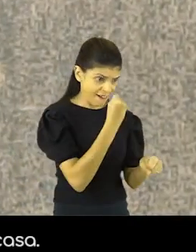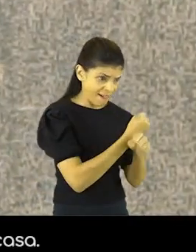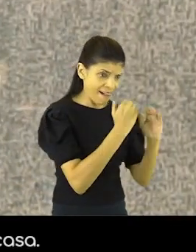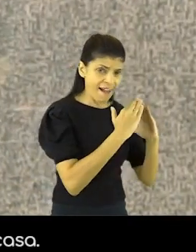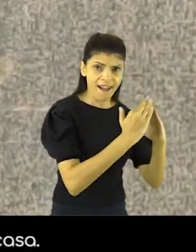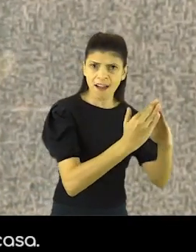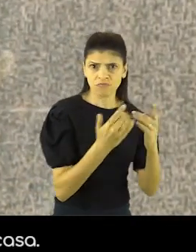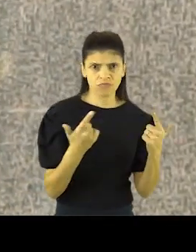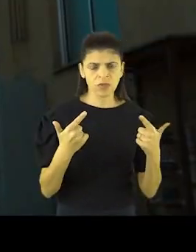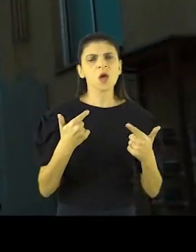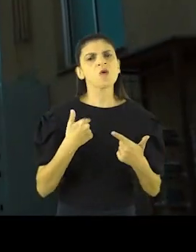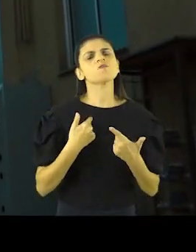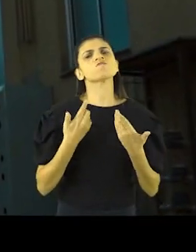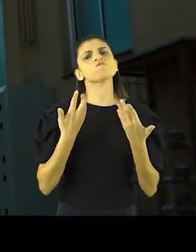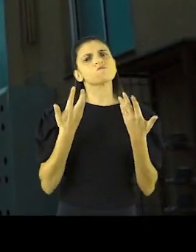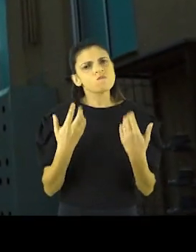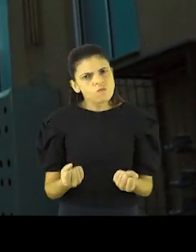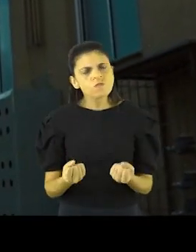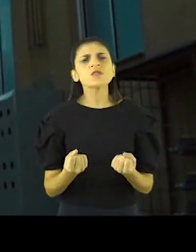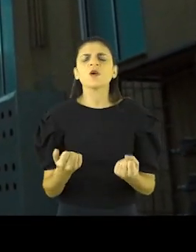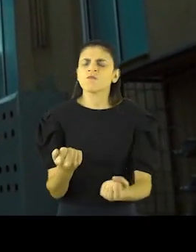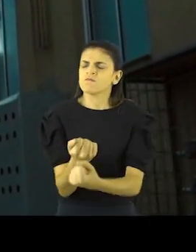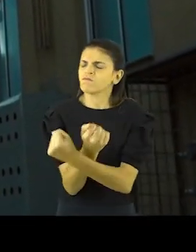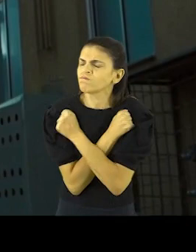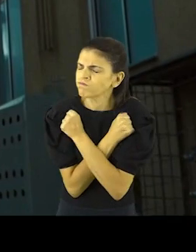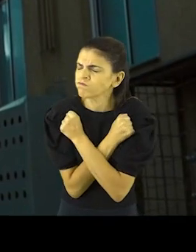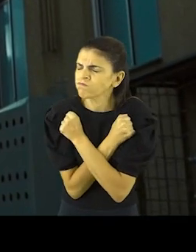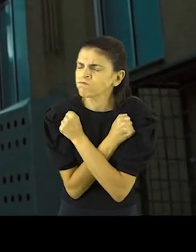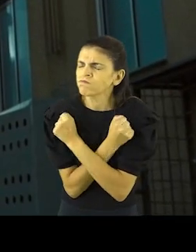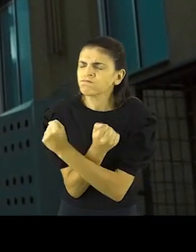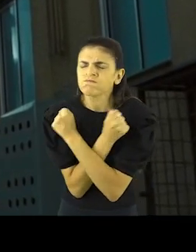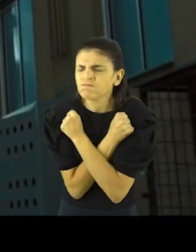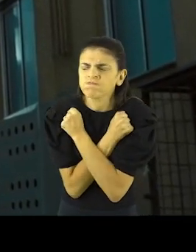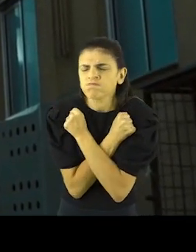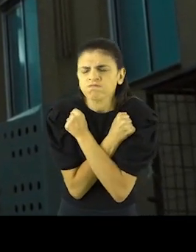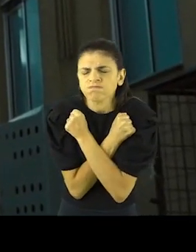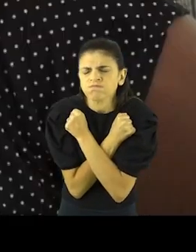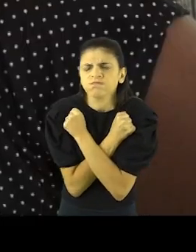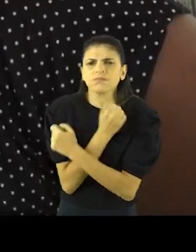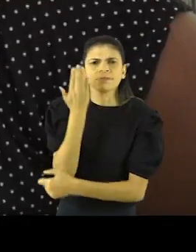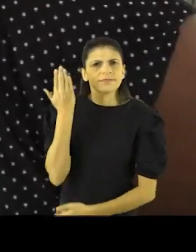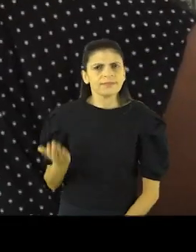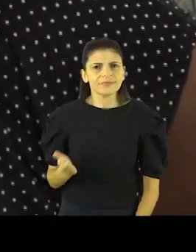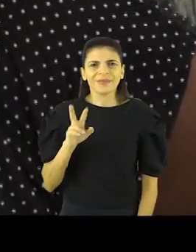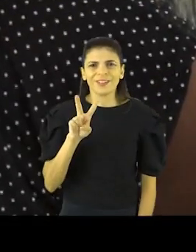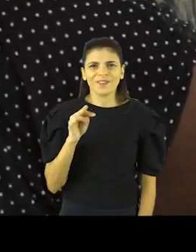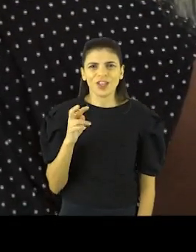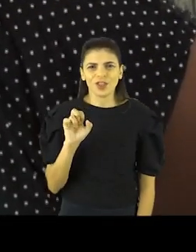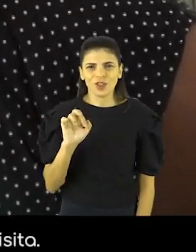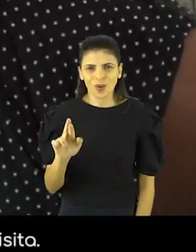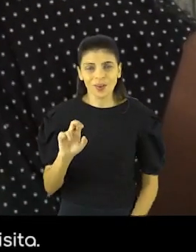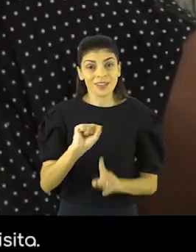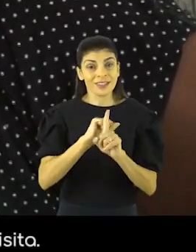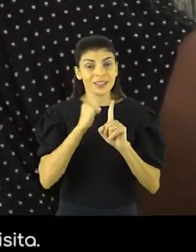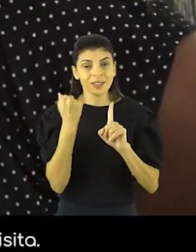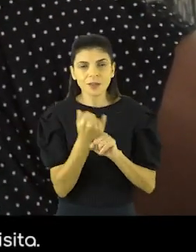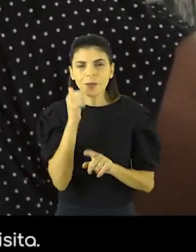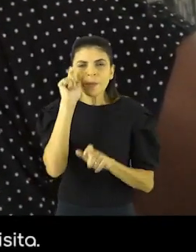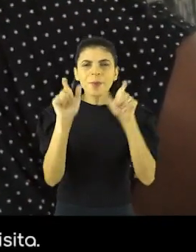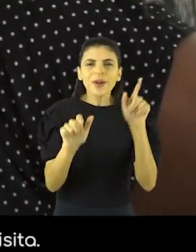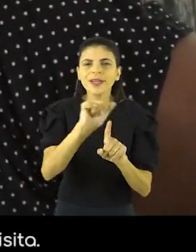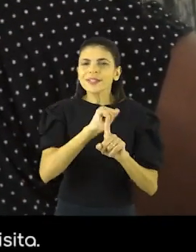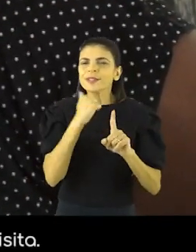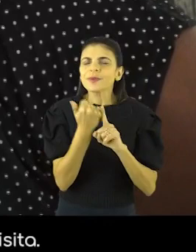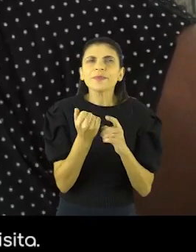construir uma casa. Como eu abracei o assistente social, o Vitor? Eu abracei, abracei a Tainá. As assistentes